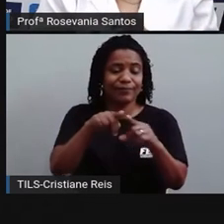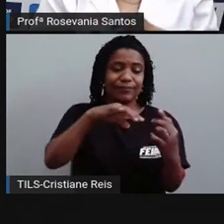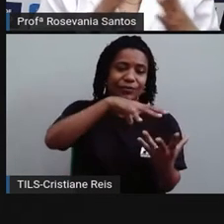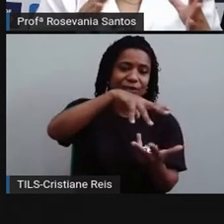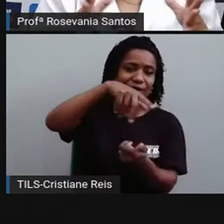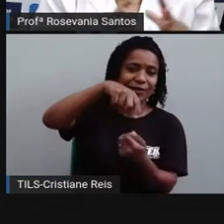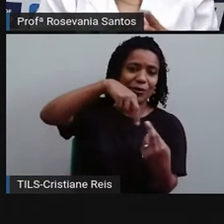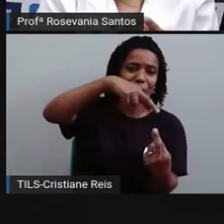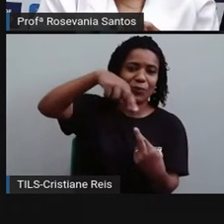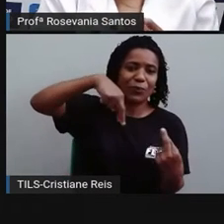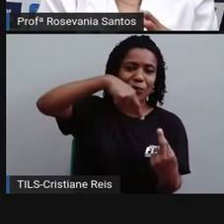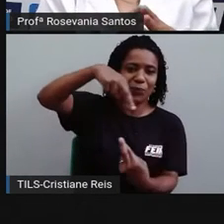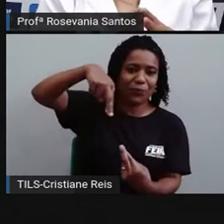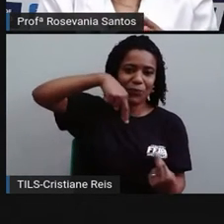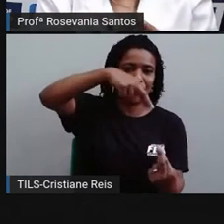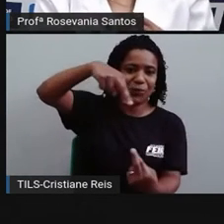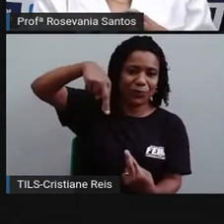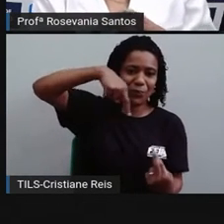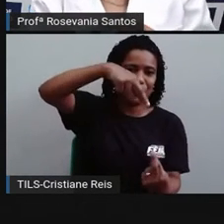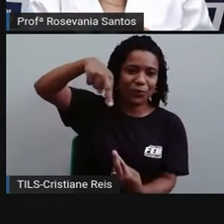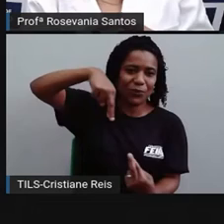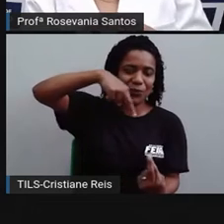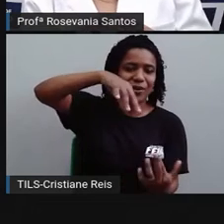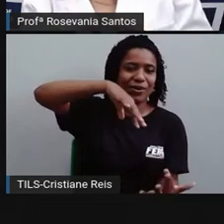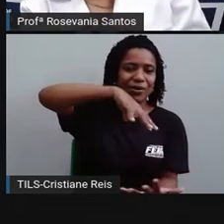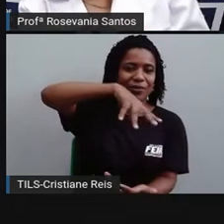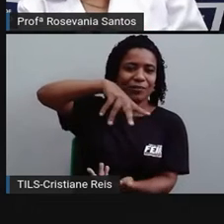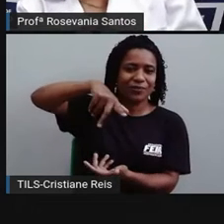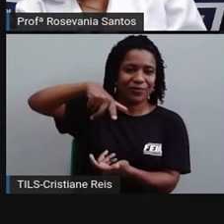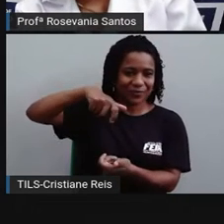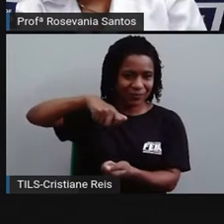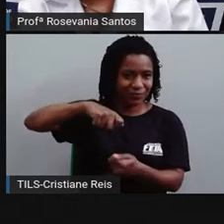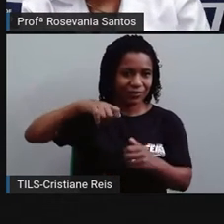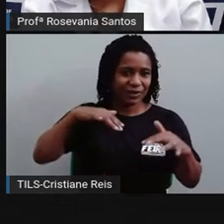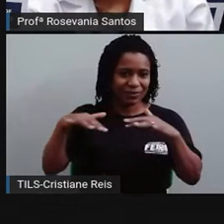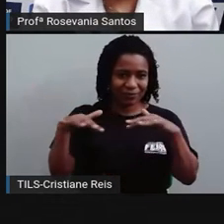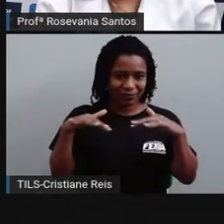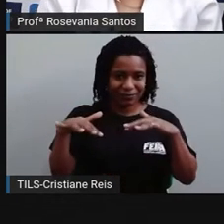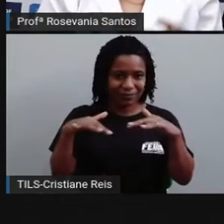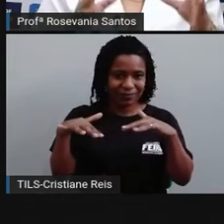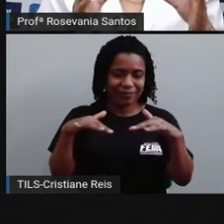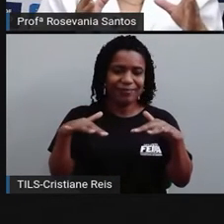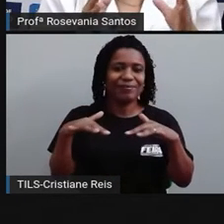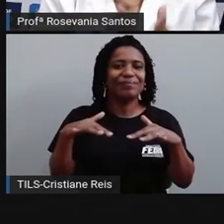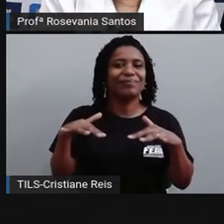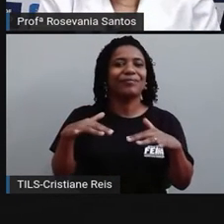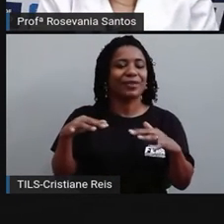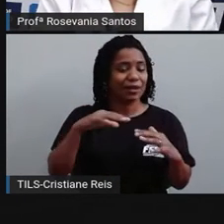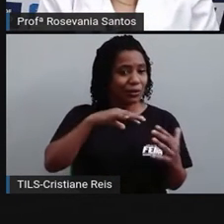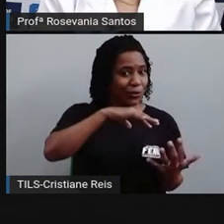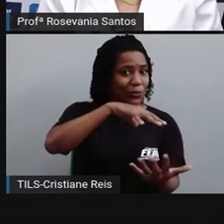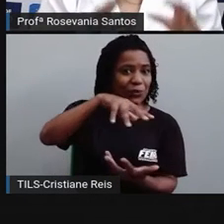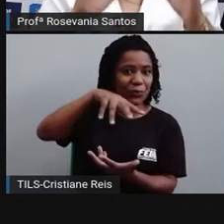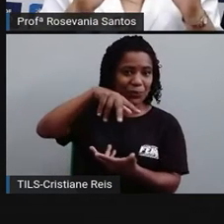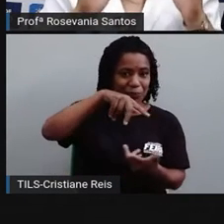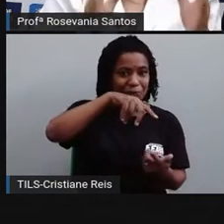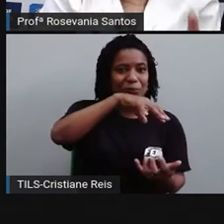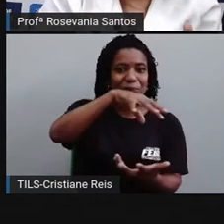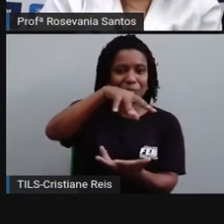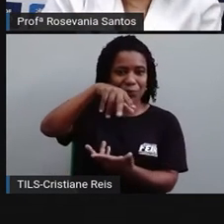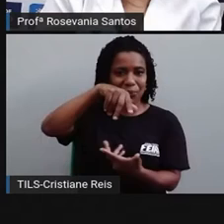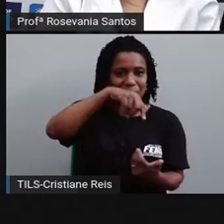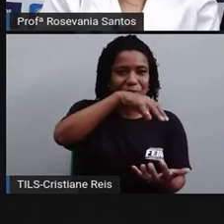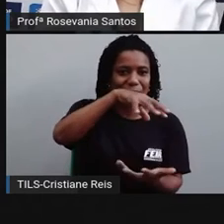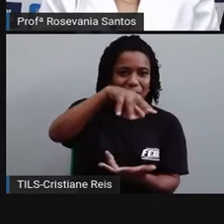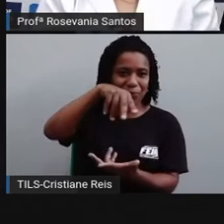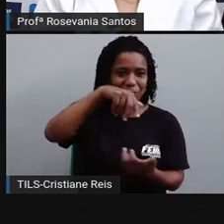próprio peão, que quando a gente joga, ele vai fazendo um movimentinho assim, não é isso? A terra também faz esse movimento, mas nós não